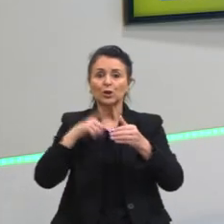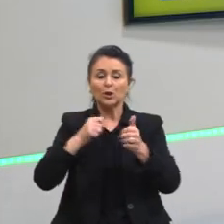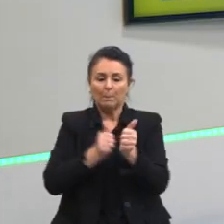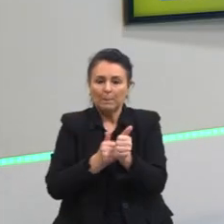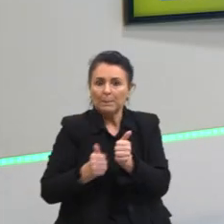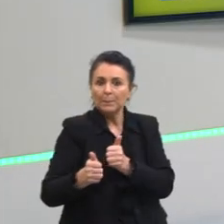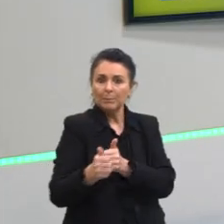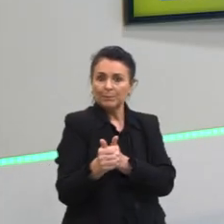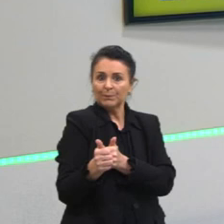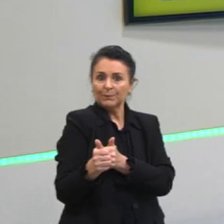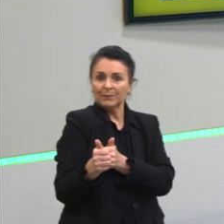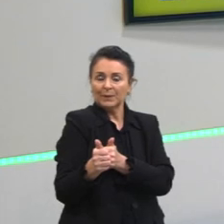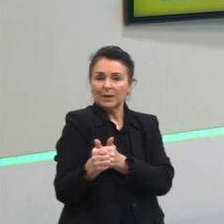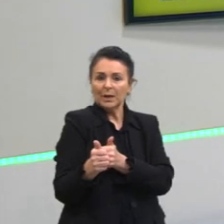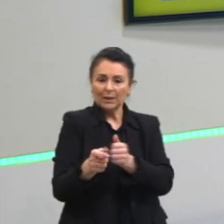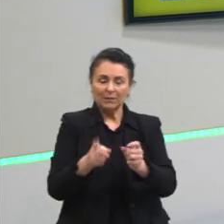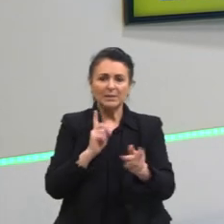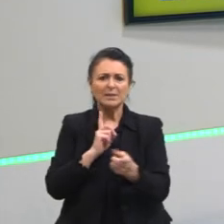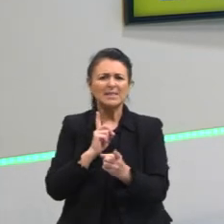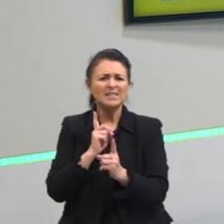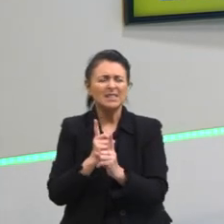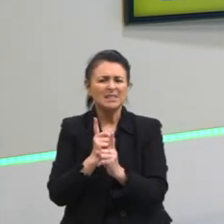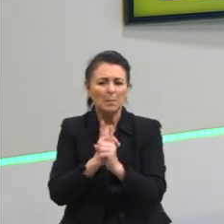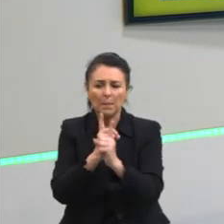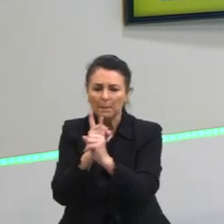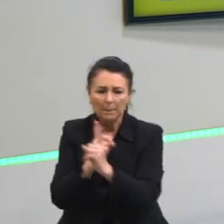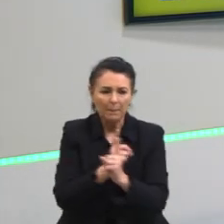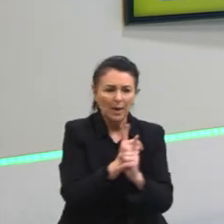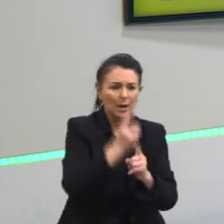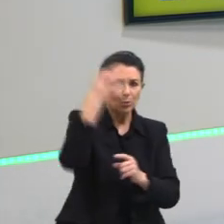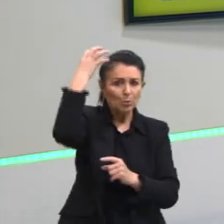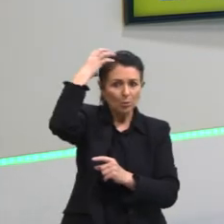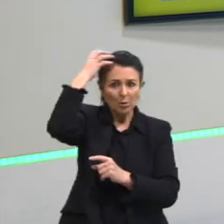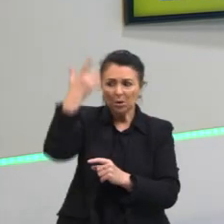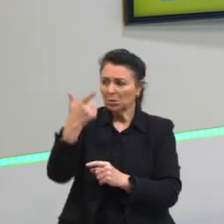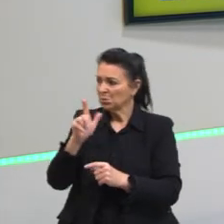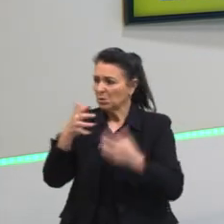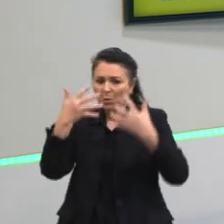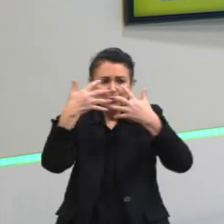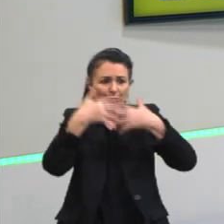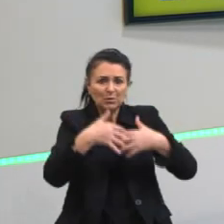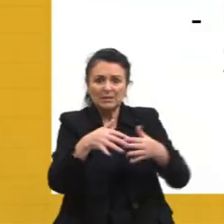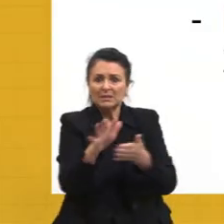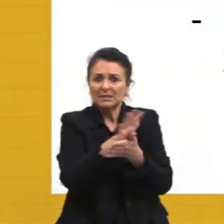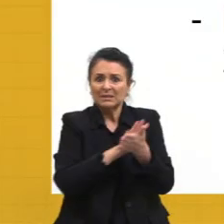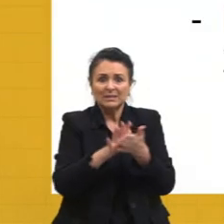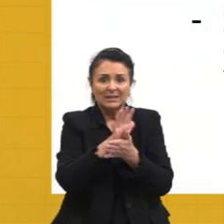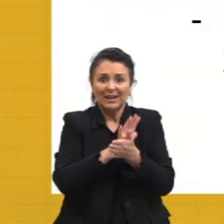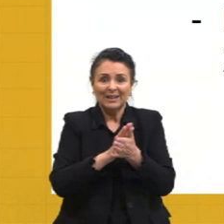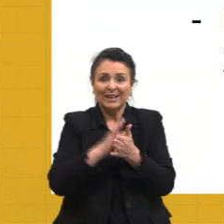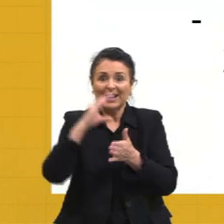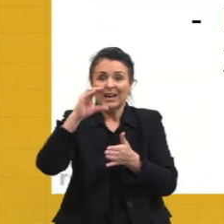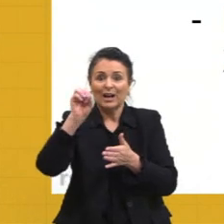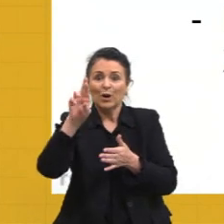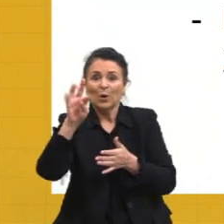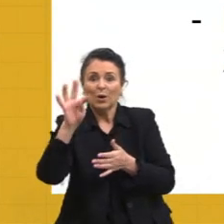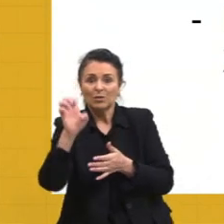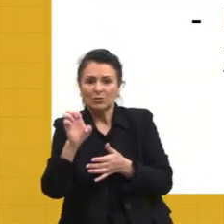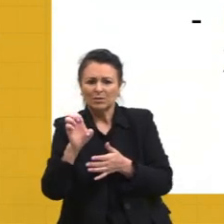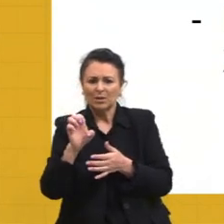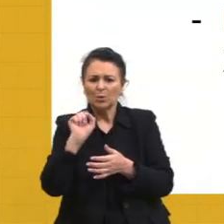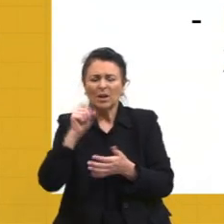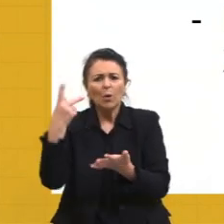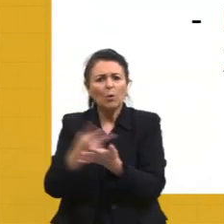vivia ali, próximo do rei, na corte, sem ter uma função propriamente. E nessa corte aí, o acontecia?